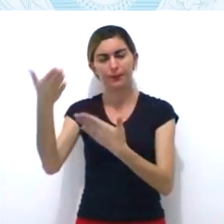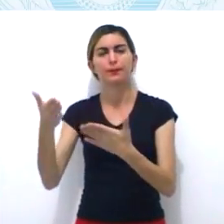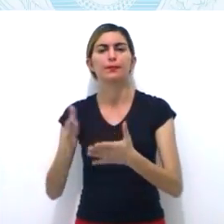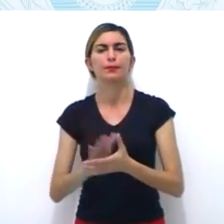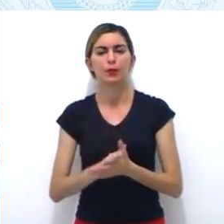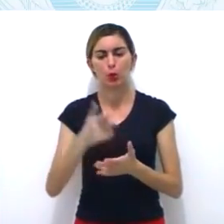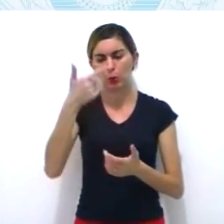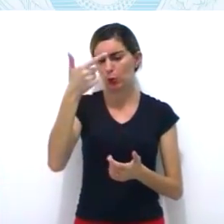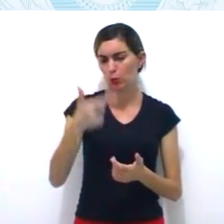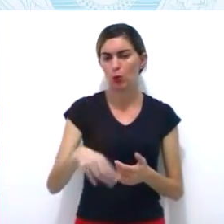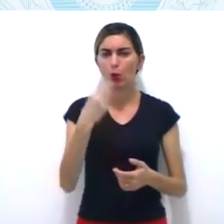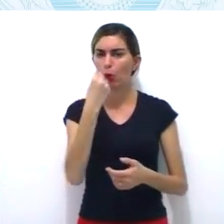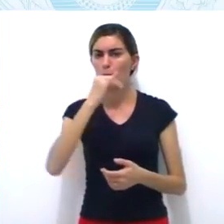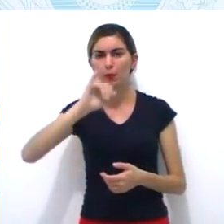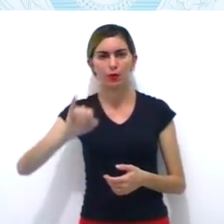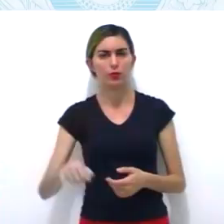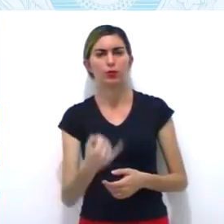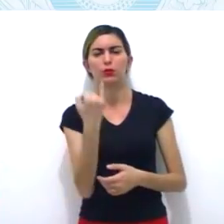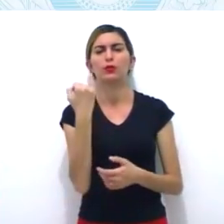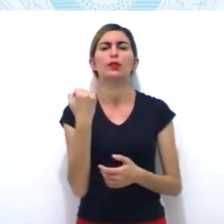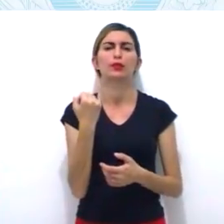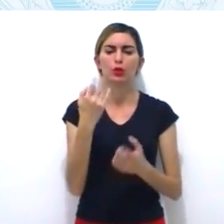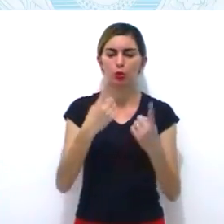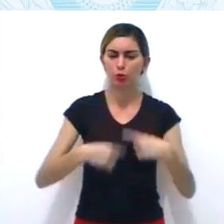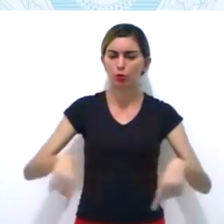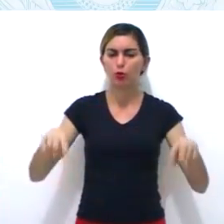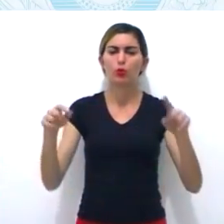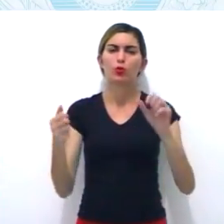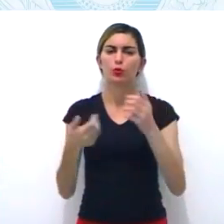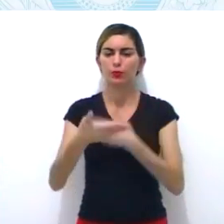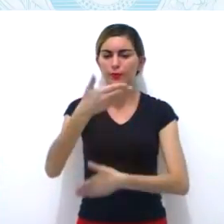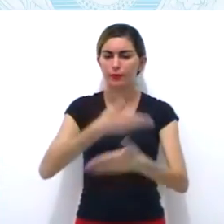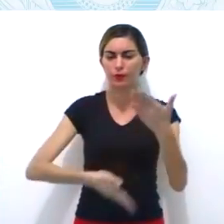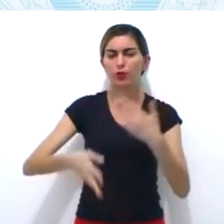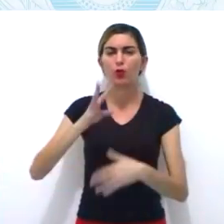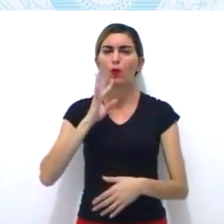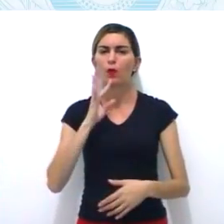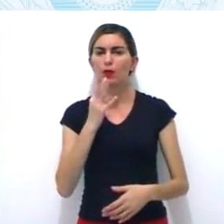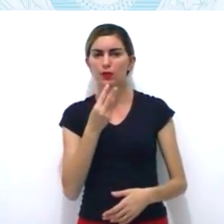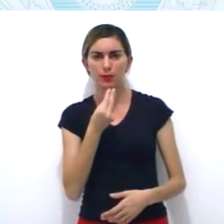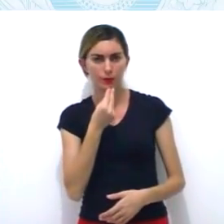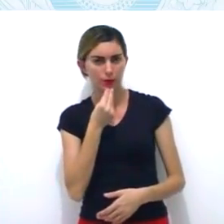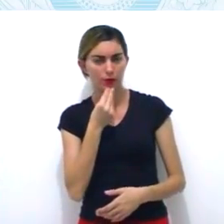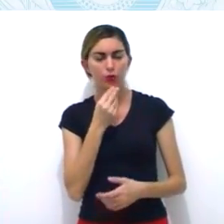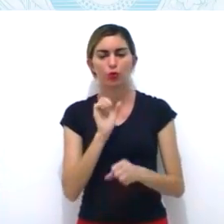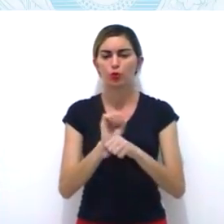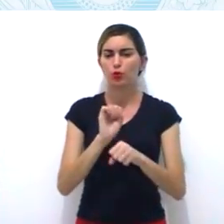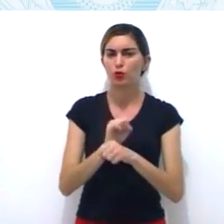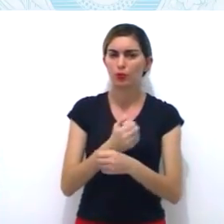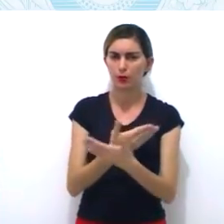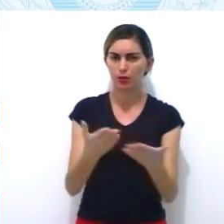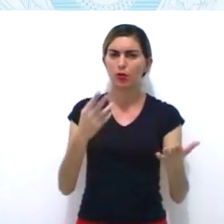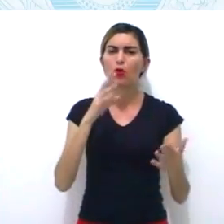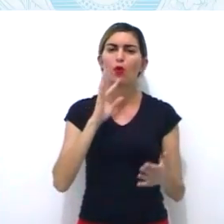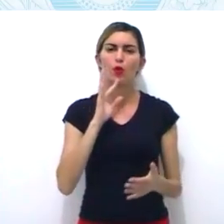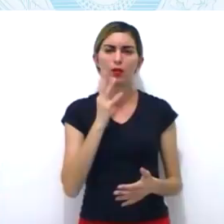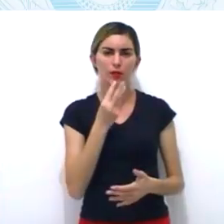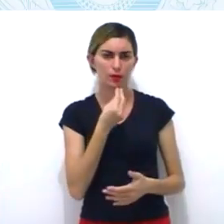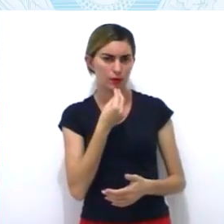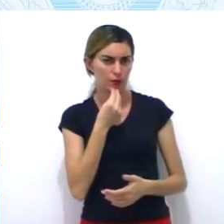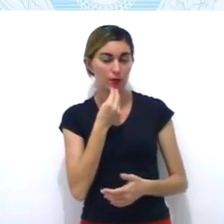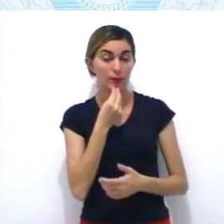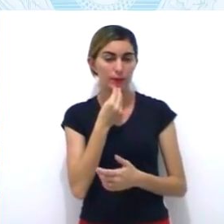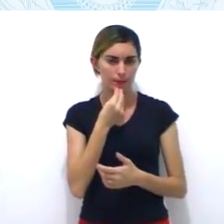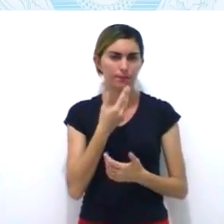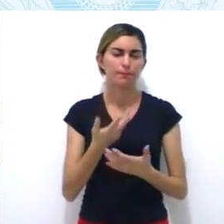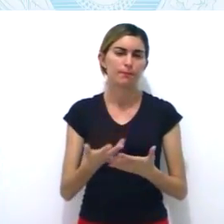conhecimento seja de grande relevância para vocês. Muitíssimo obrigado. É isso.